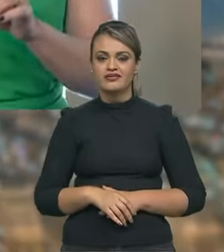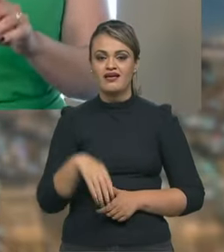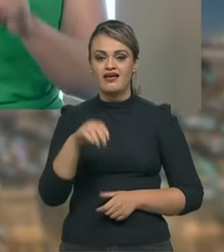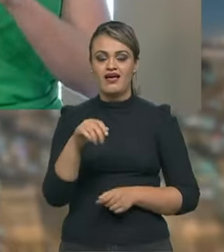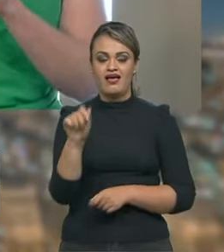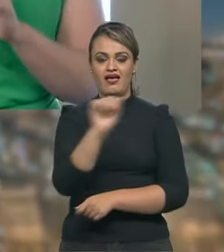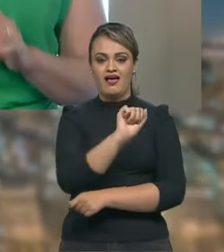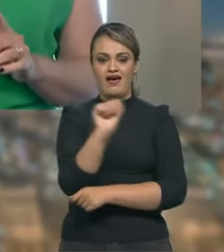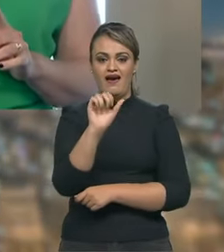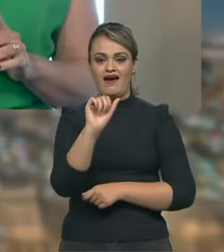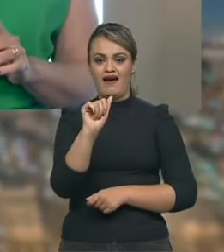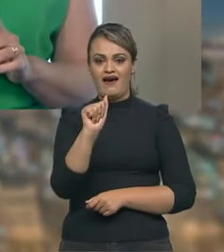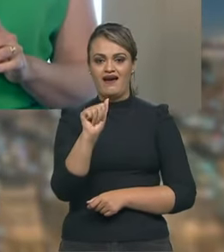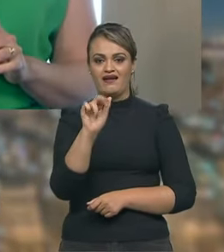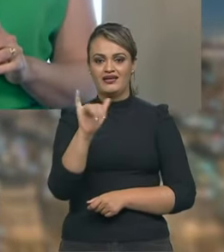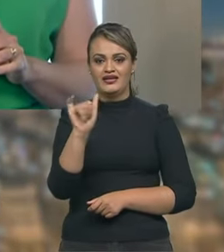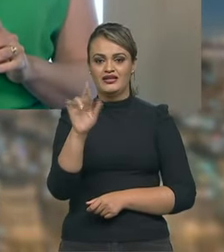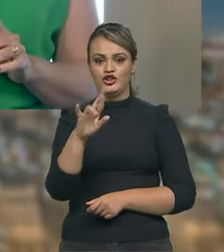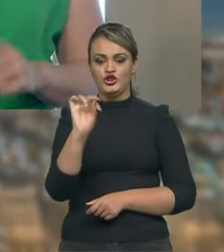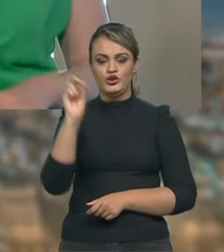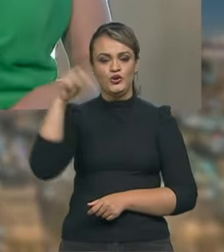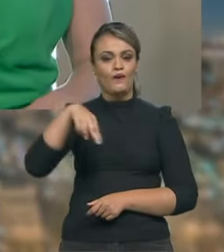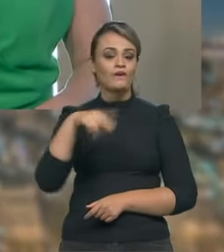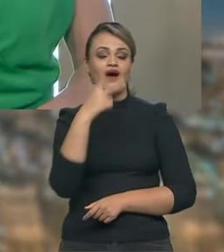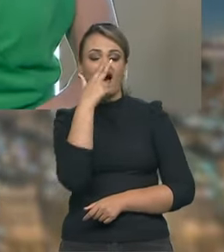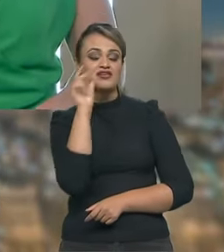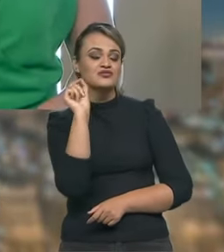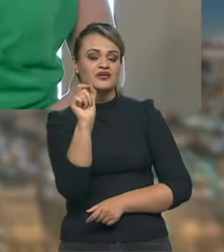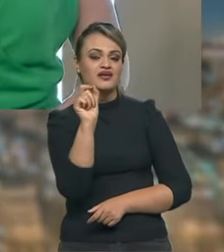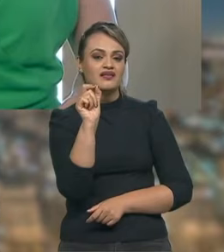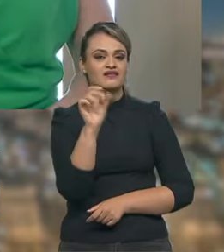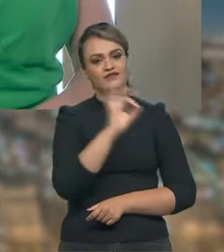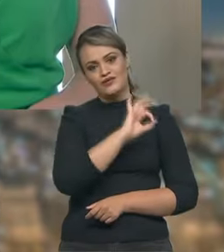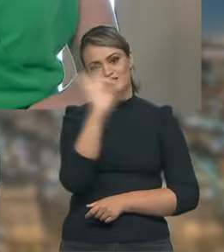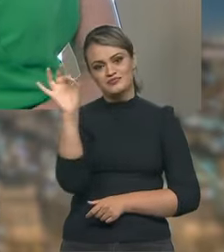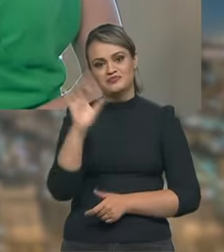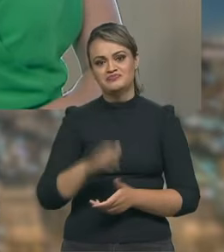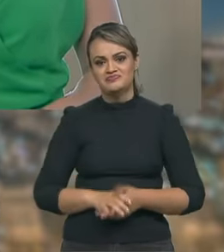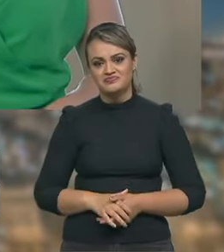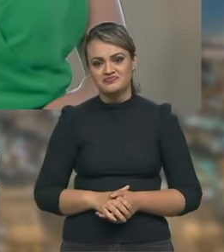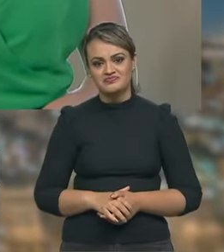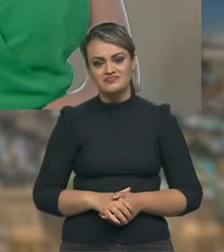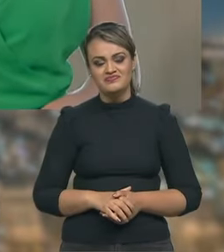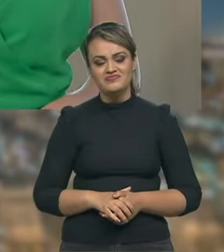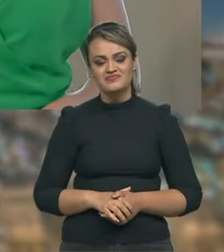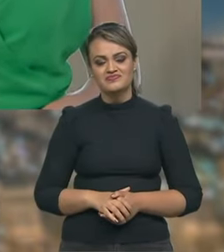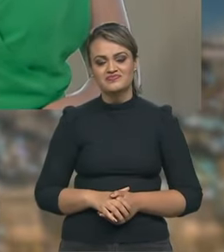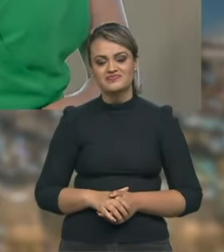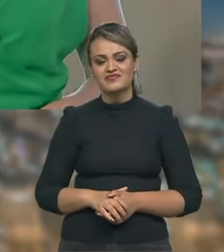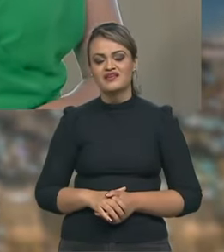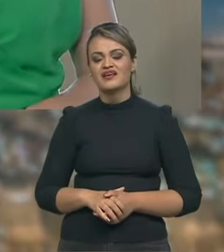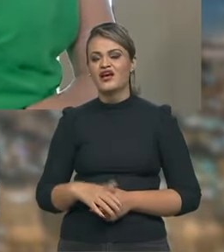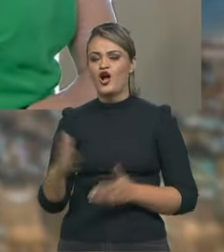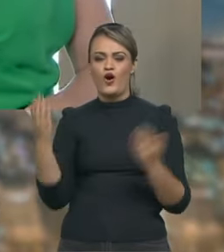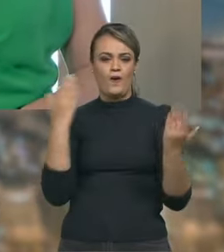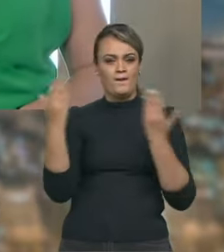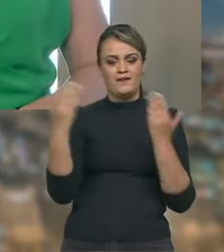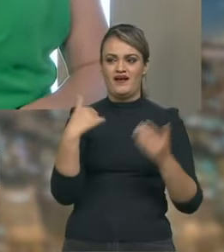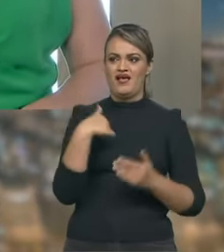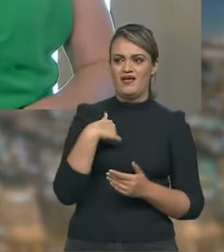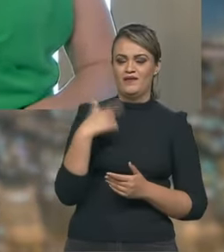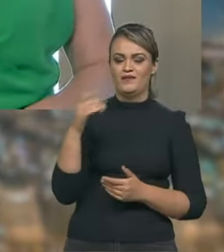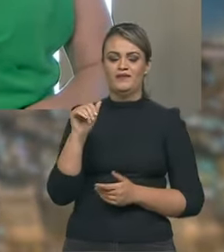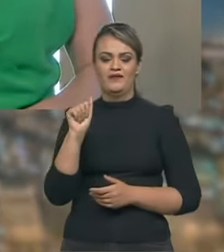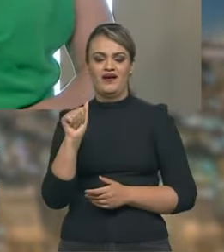Ayrton Senna foi? foi muito bom sem dúvida é sabe é difícil comparar minha carreira com